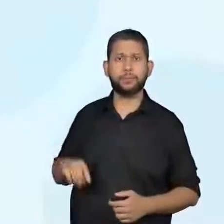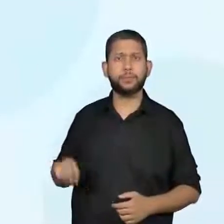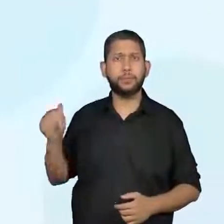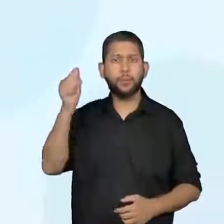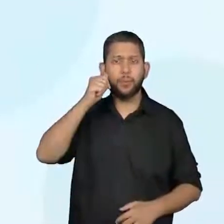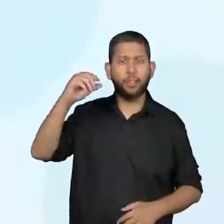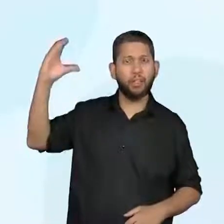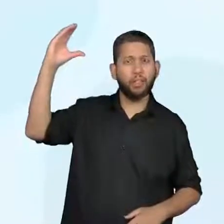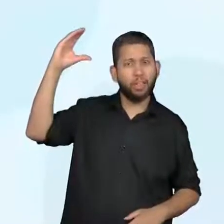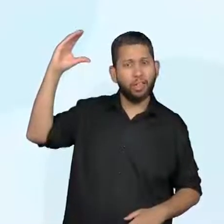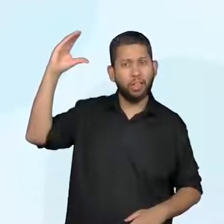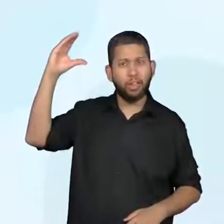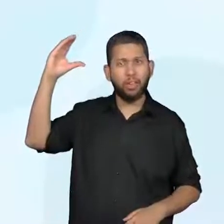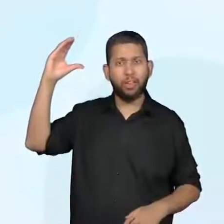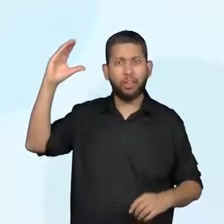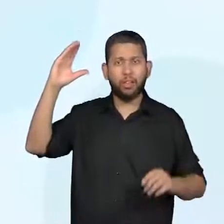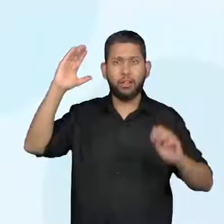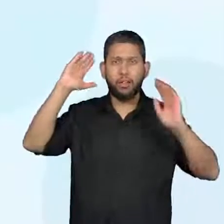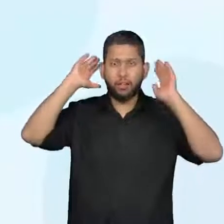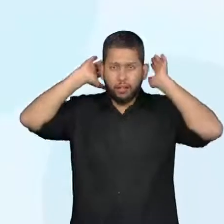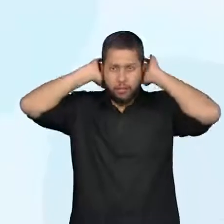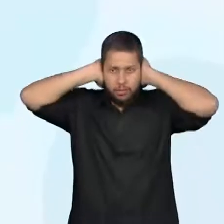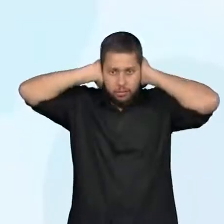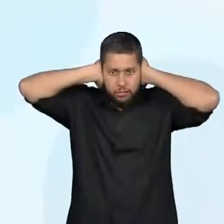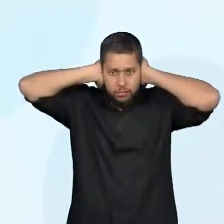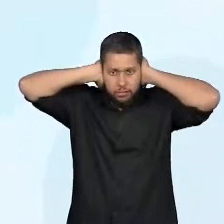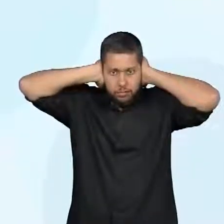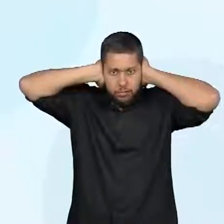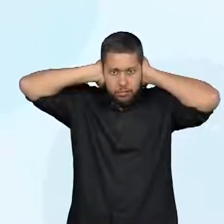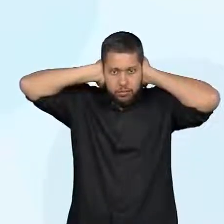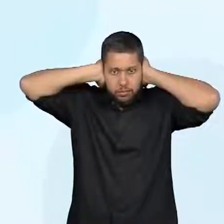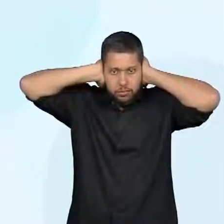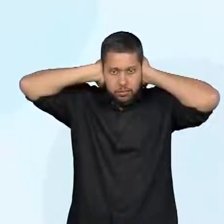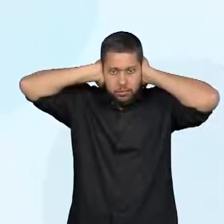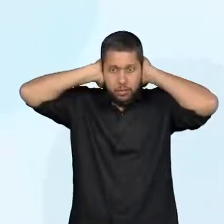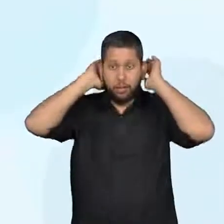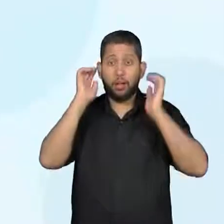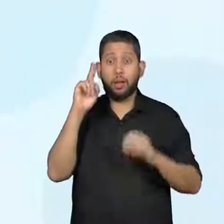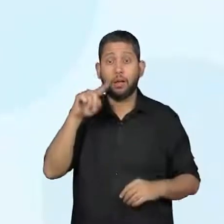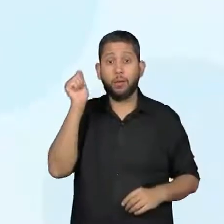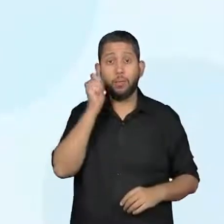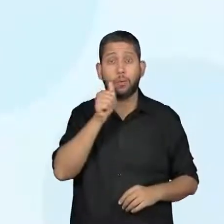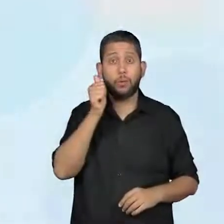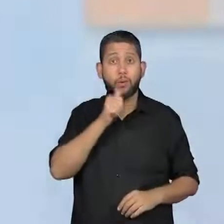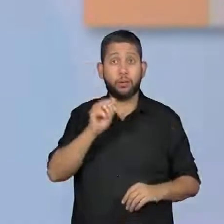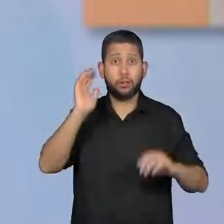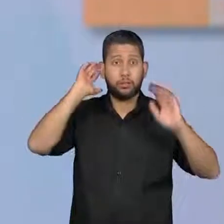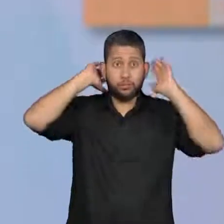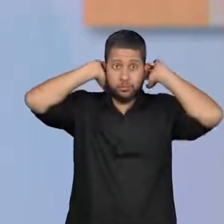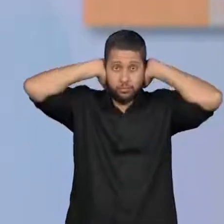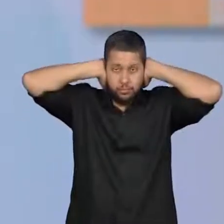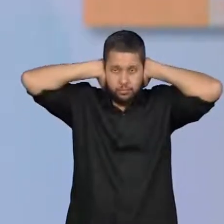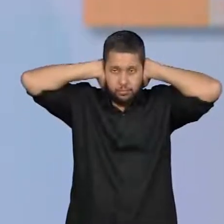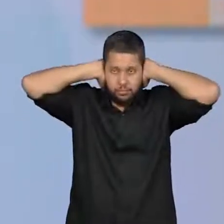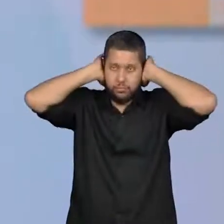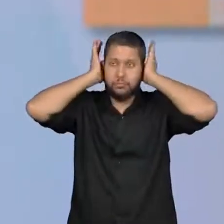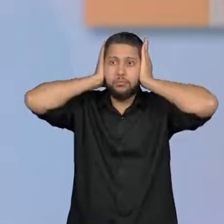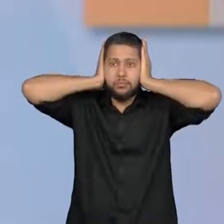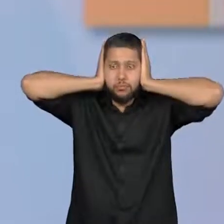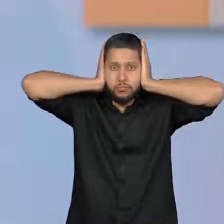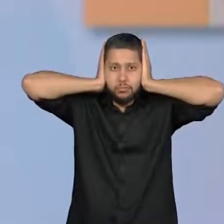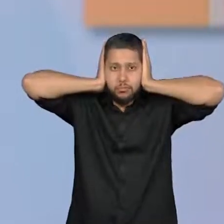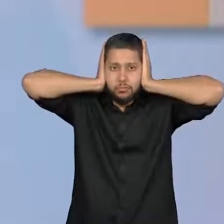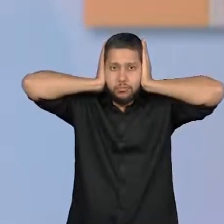círculo, onde tem ali, aparentemente, uma mulher, não é? Que acabou de fazer o que eu fiz. Isso